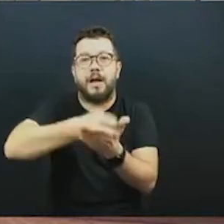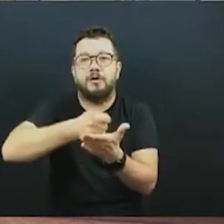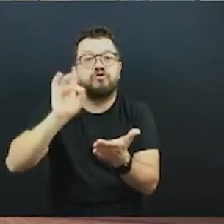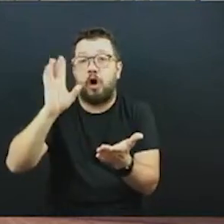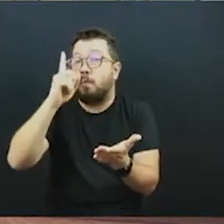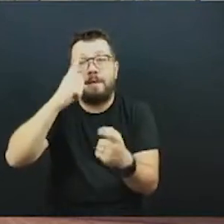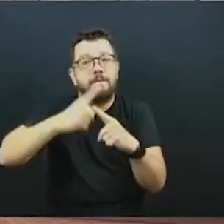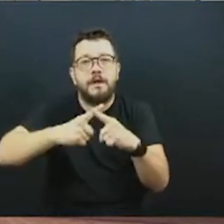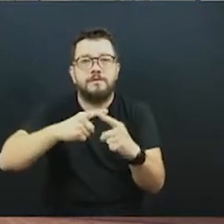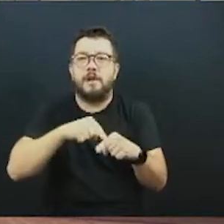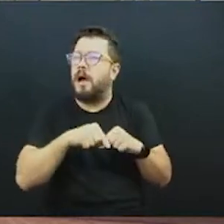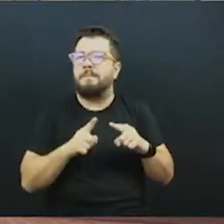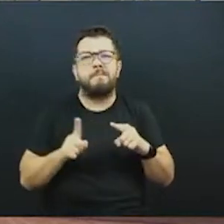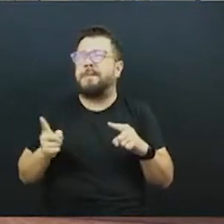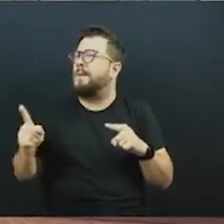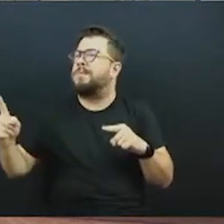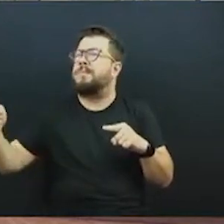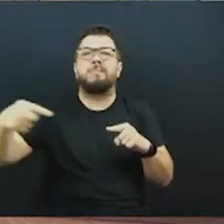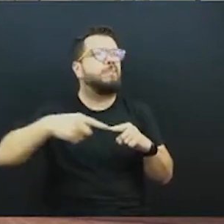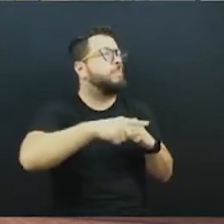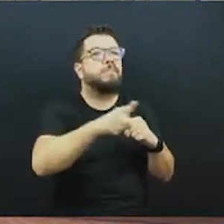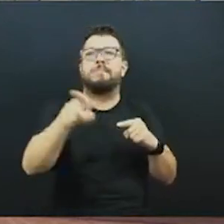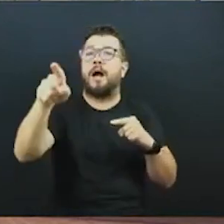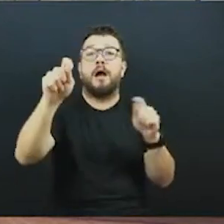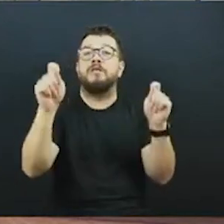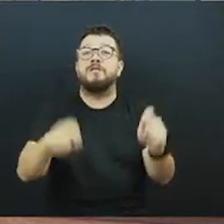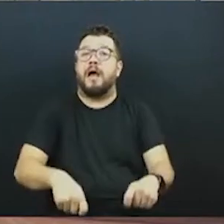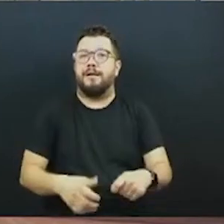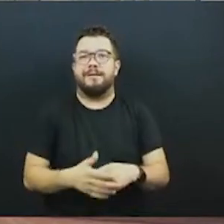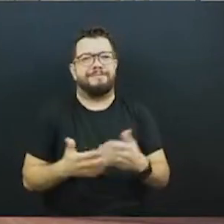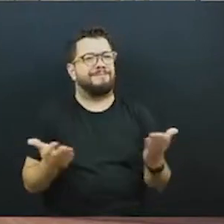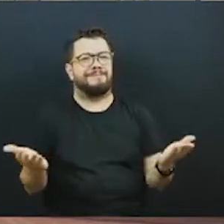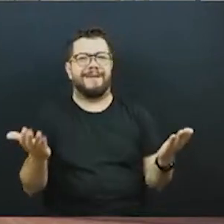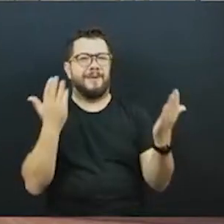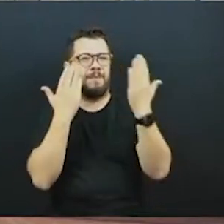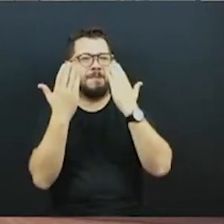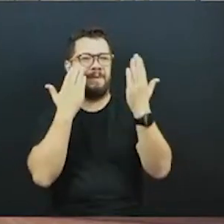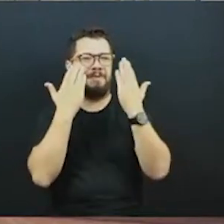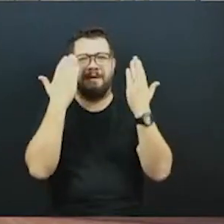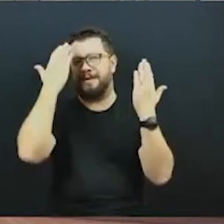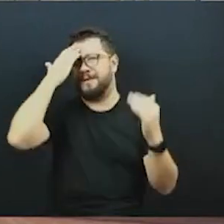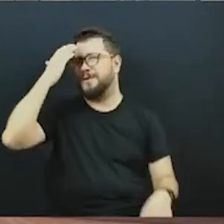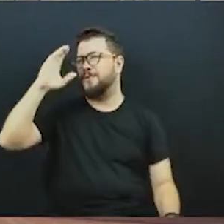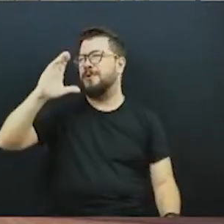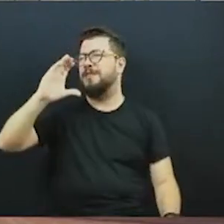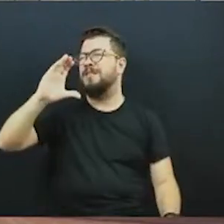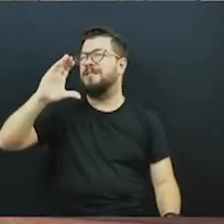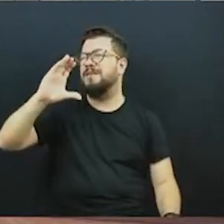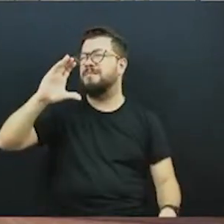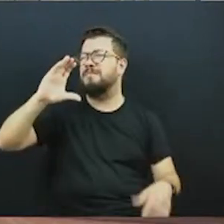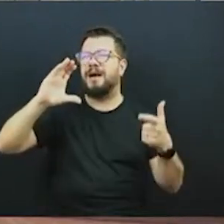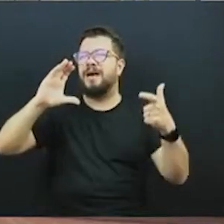levar em conta. Não dá para a gente comparar o preço de uma passagem de Curitiba com o preço de uma passagem de São